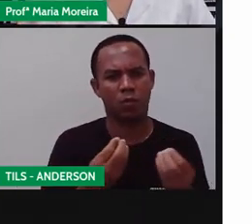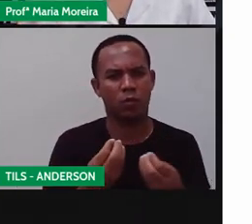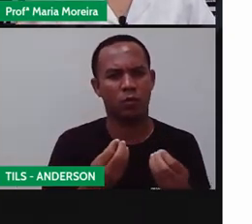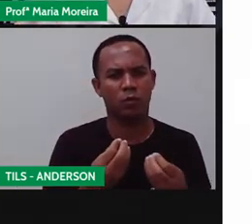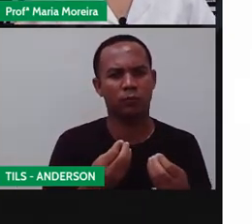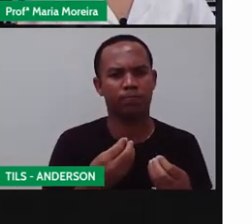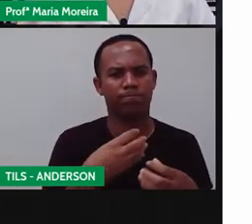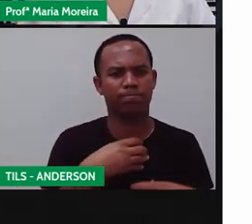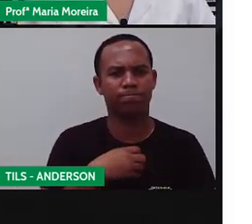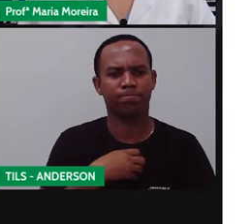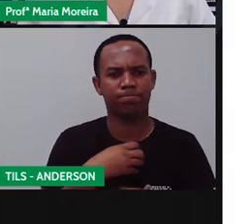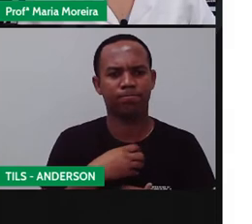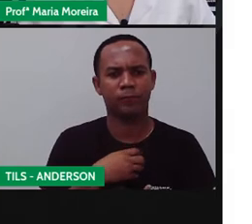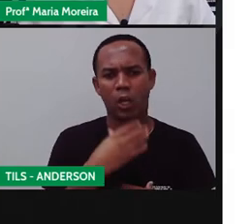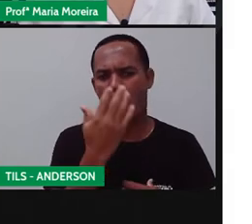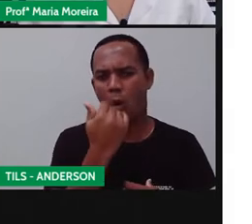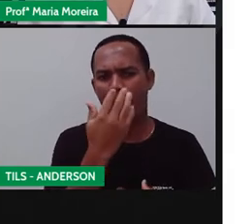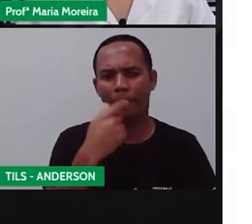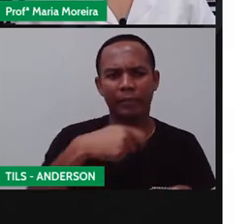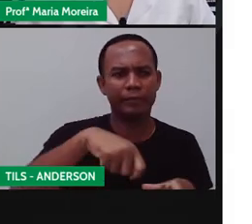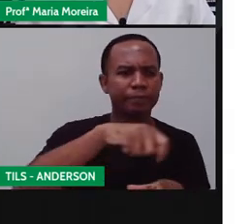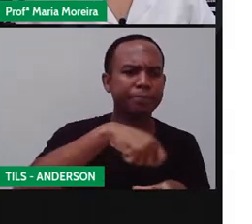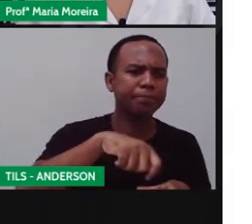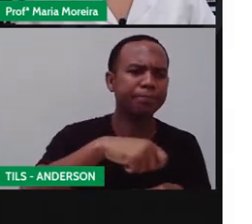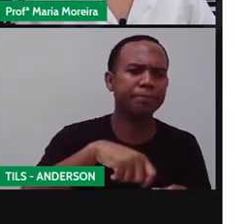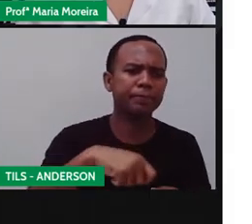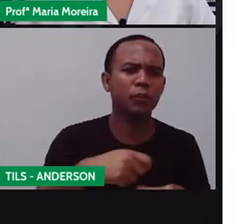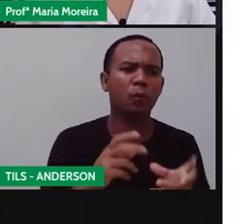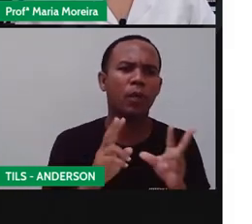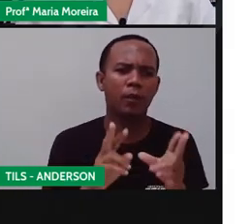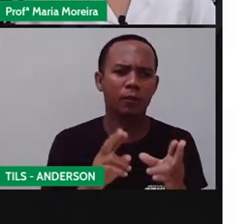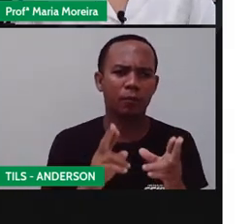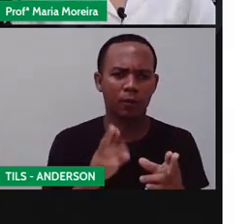africana na culinária brasileira.